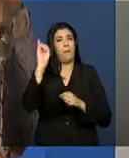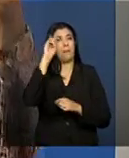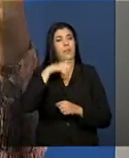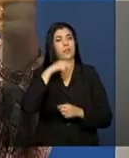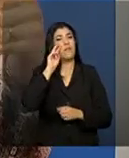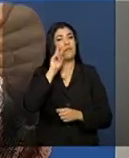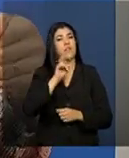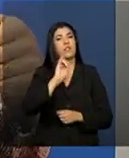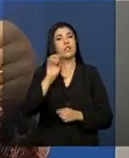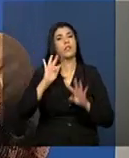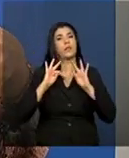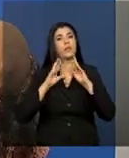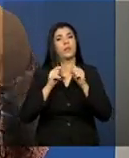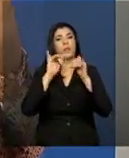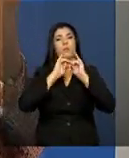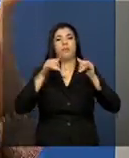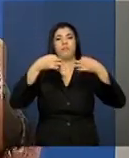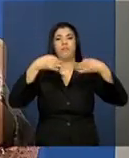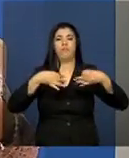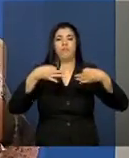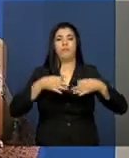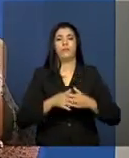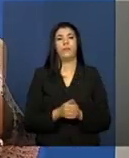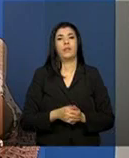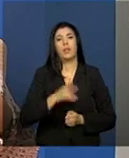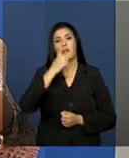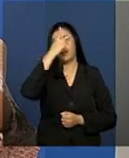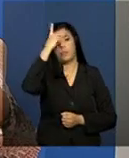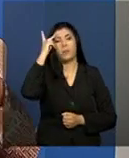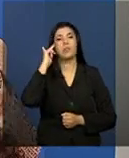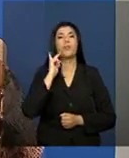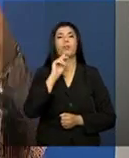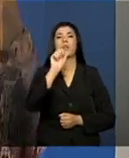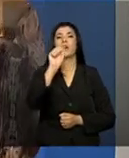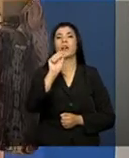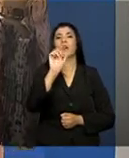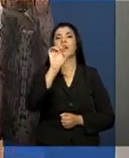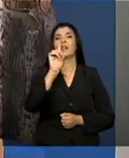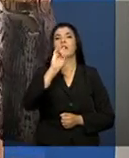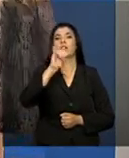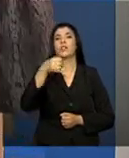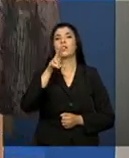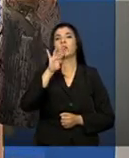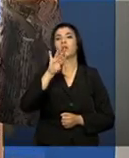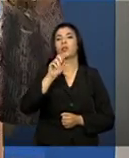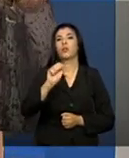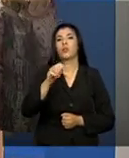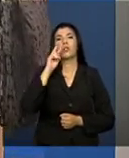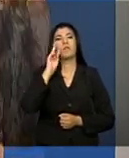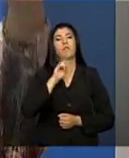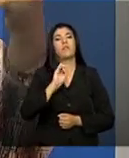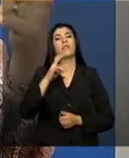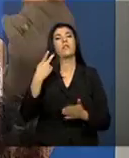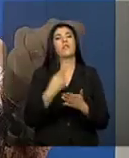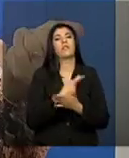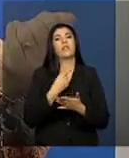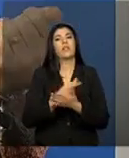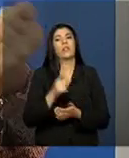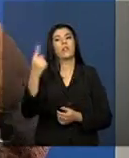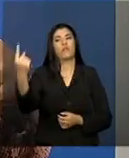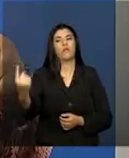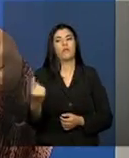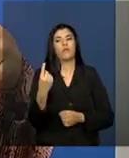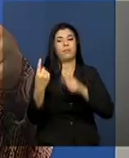se todos os dados estão corretos. O adjunto, quando for aceitar o termo também, verifica se realmente foi aquela pessoa quem o indicou